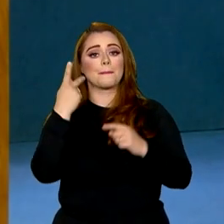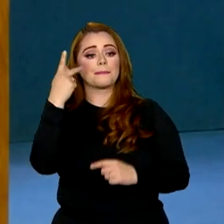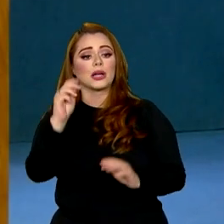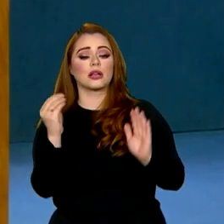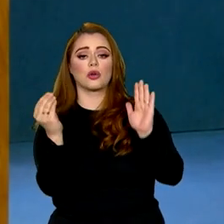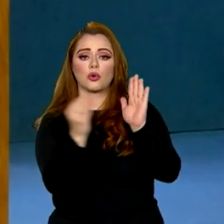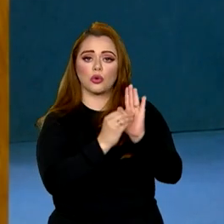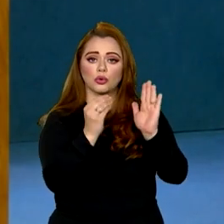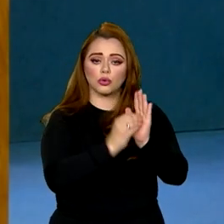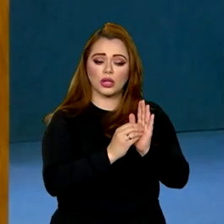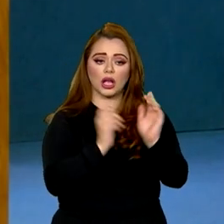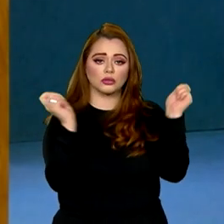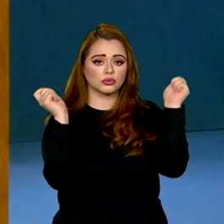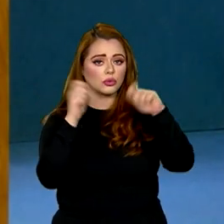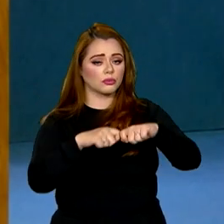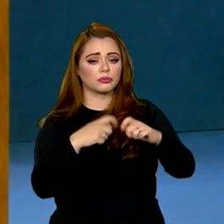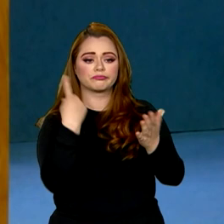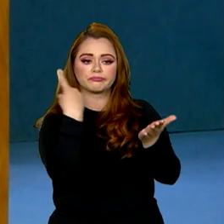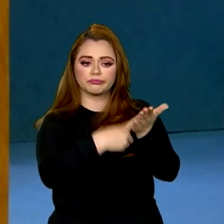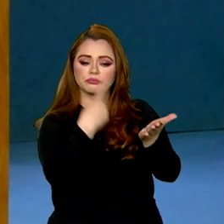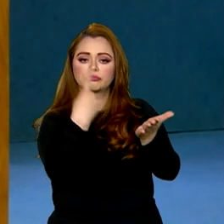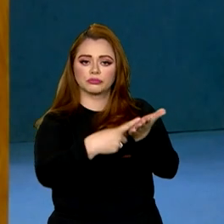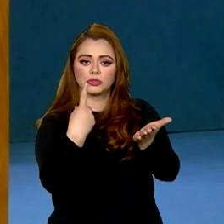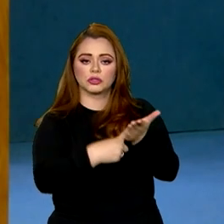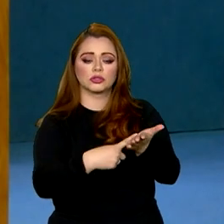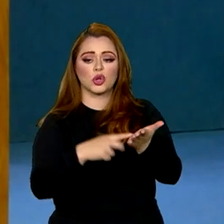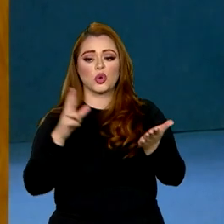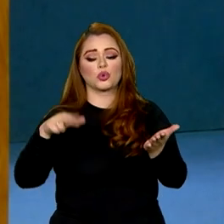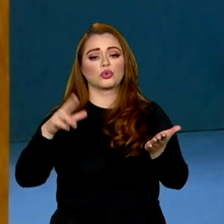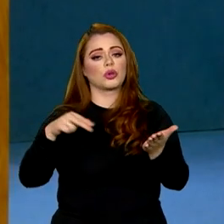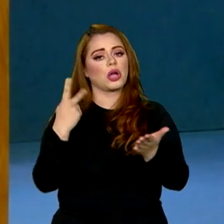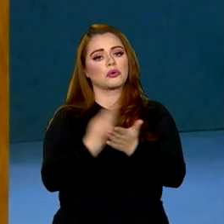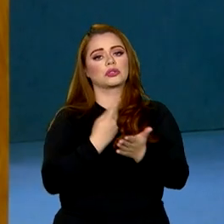compromissos nunca cumpridos pelos países ricos.